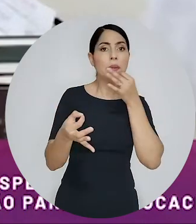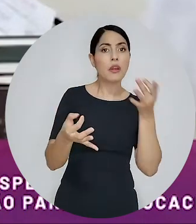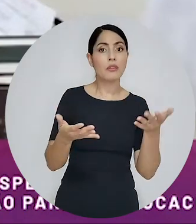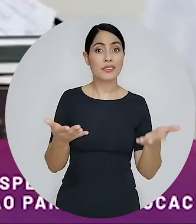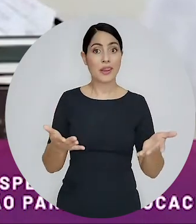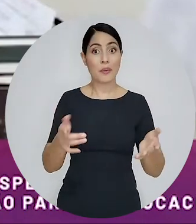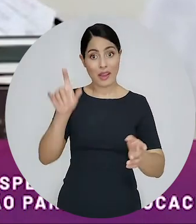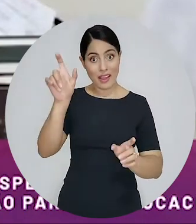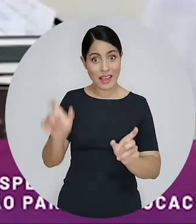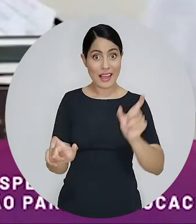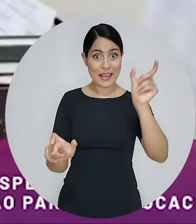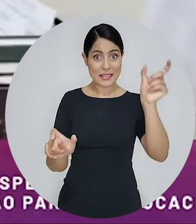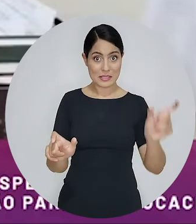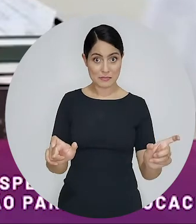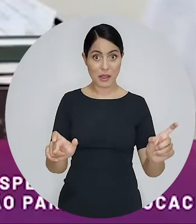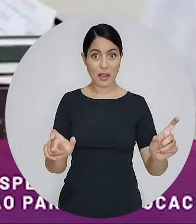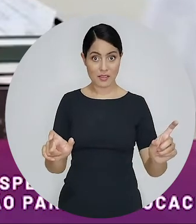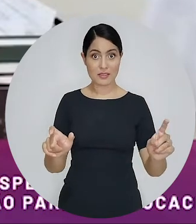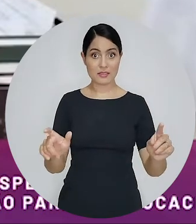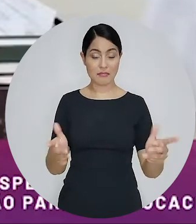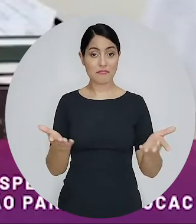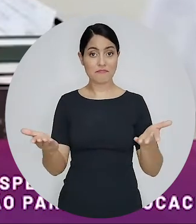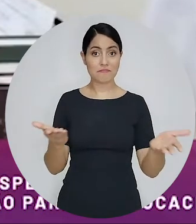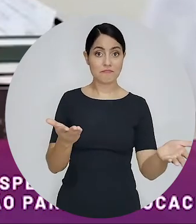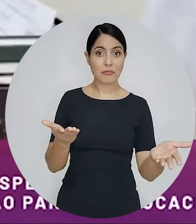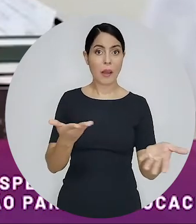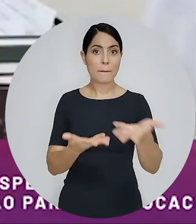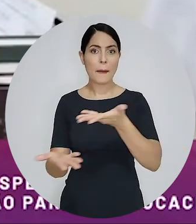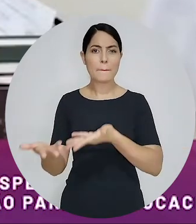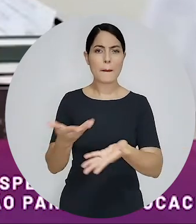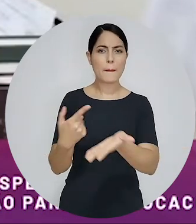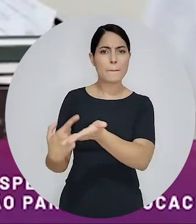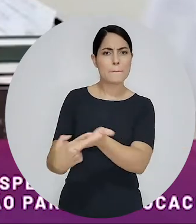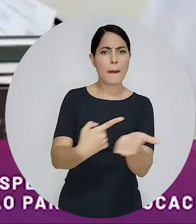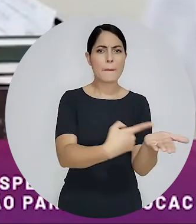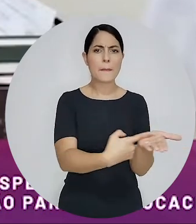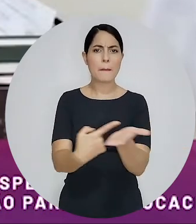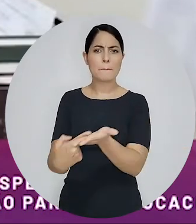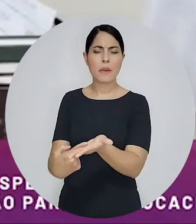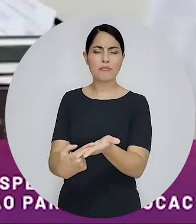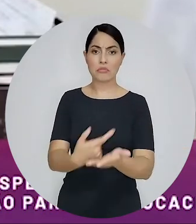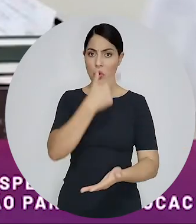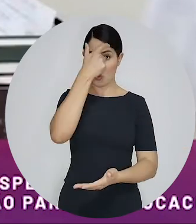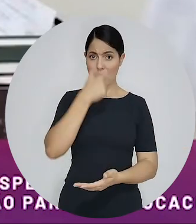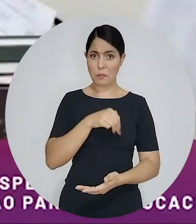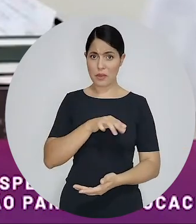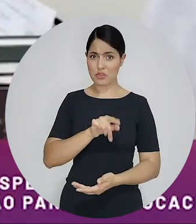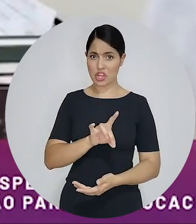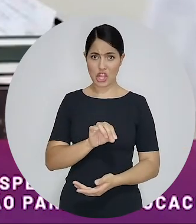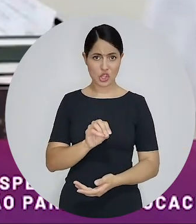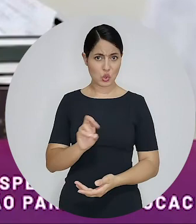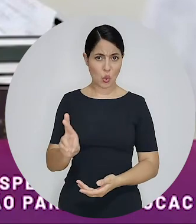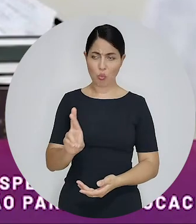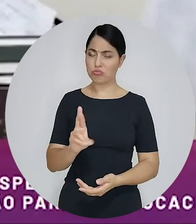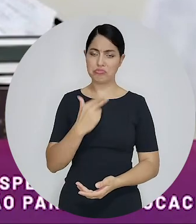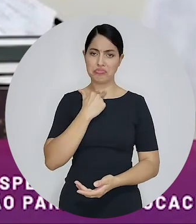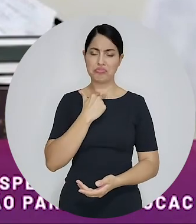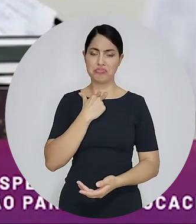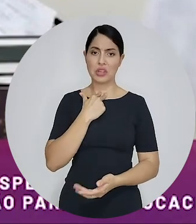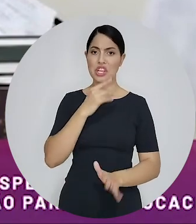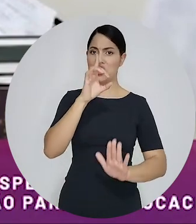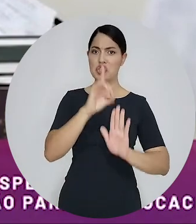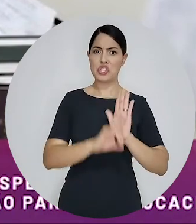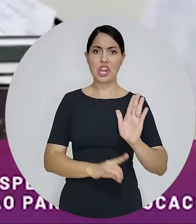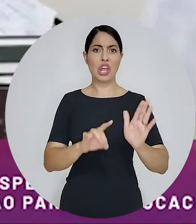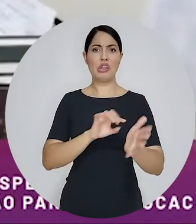comandar basicamente o processo o mediador não vai entrar em razão de direito não vai entrar